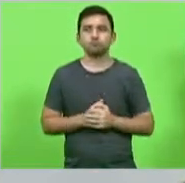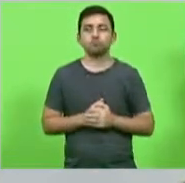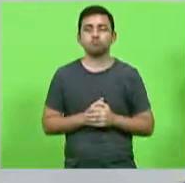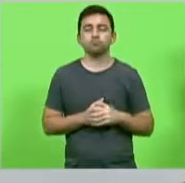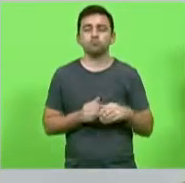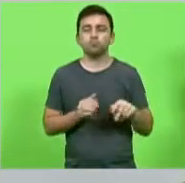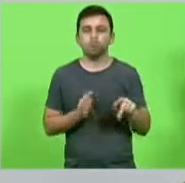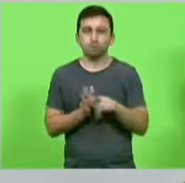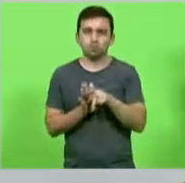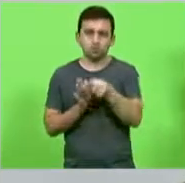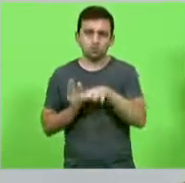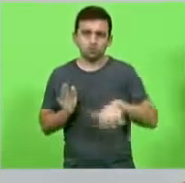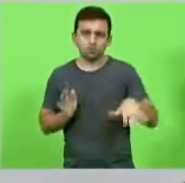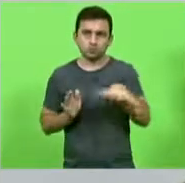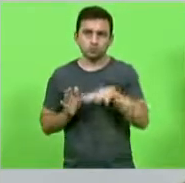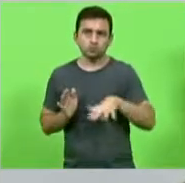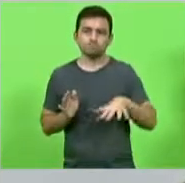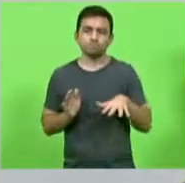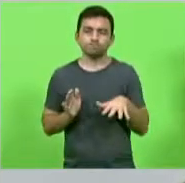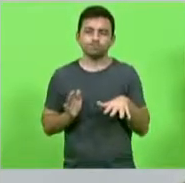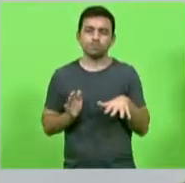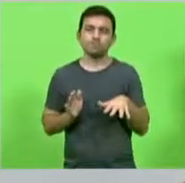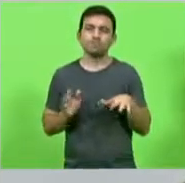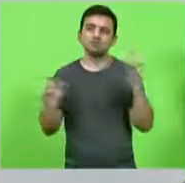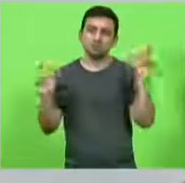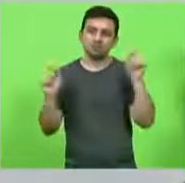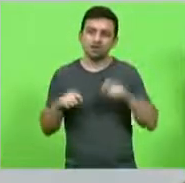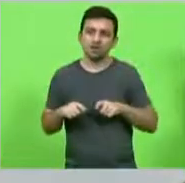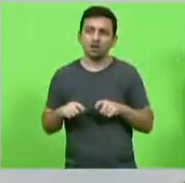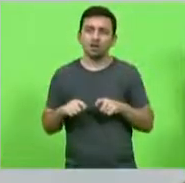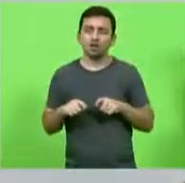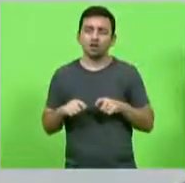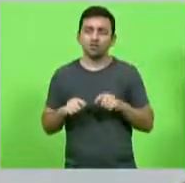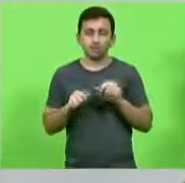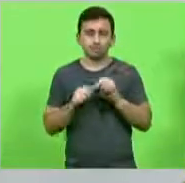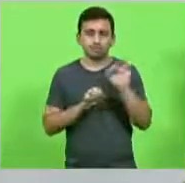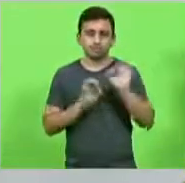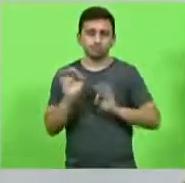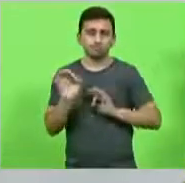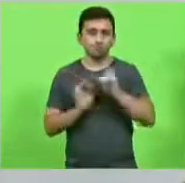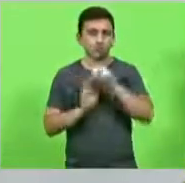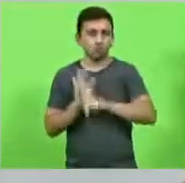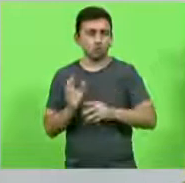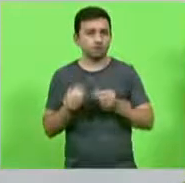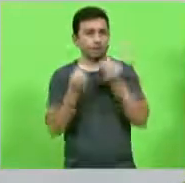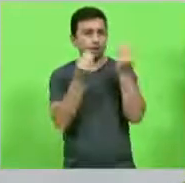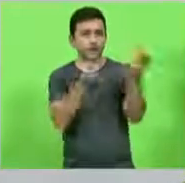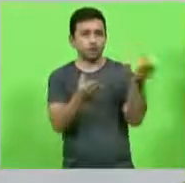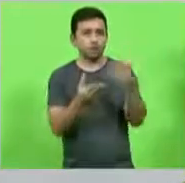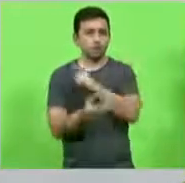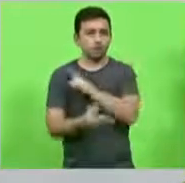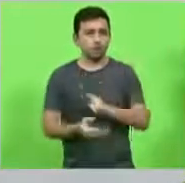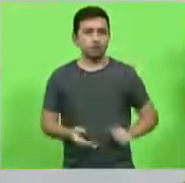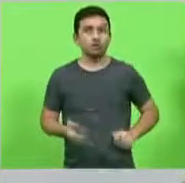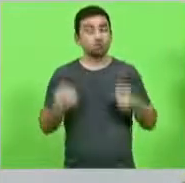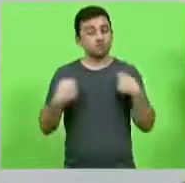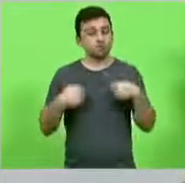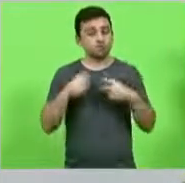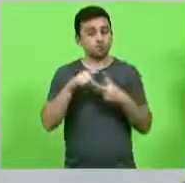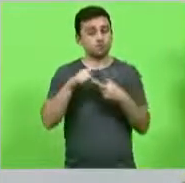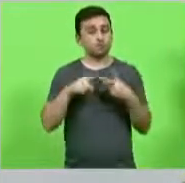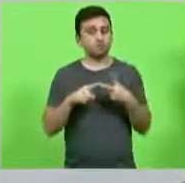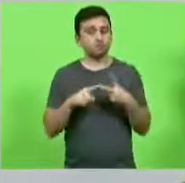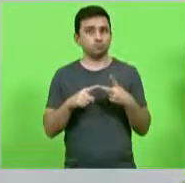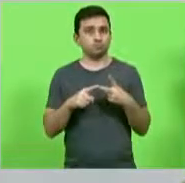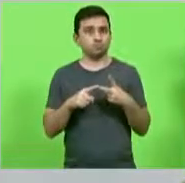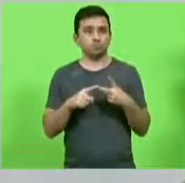nessa legislatura para que a gente possa atualizar o projeto e entregar para o governo então nós precisamos de duas linhas de frente agora do